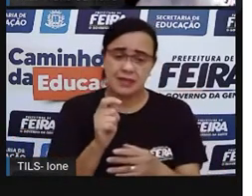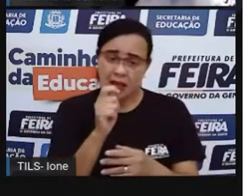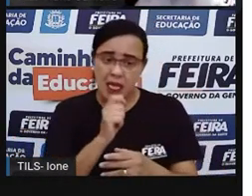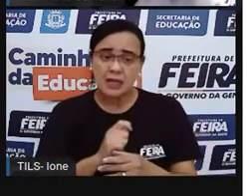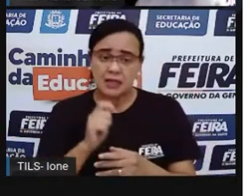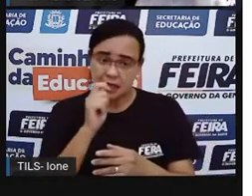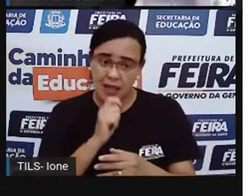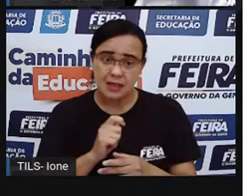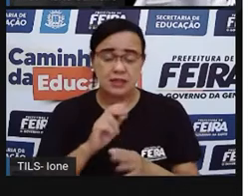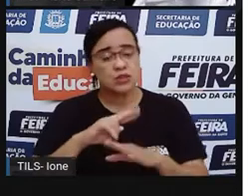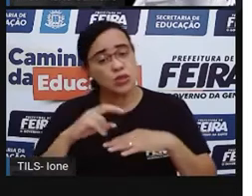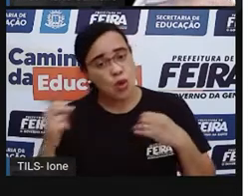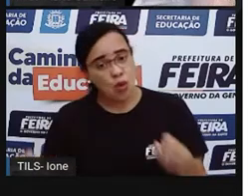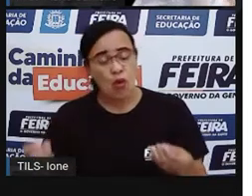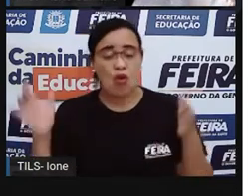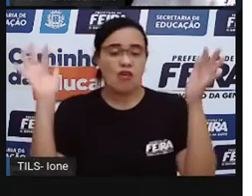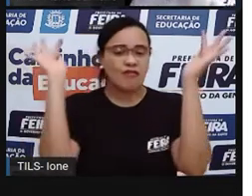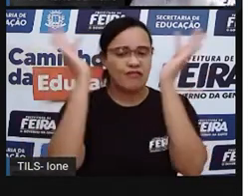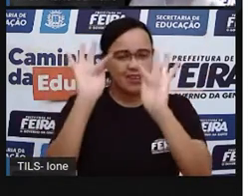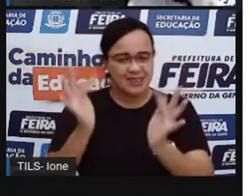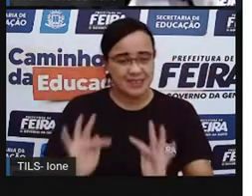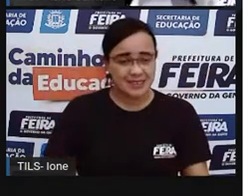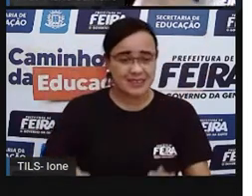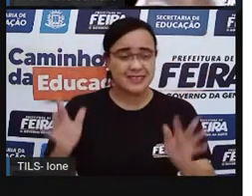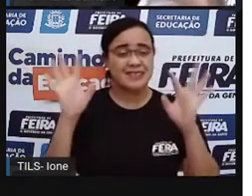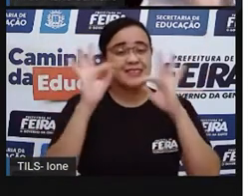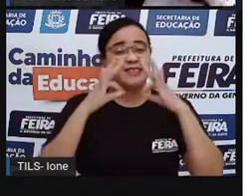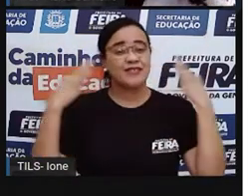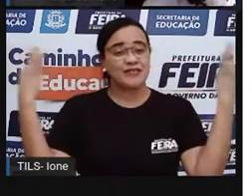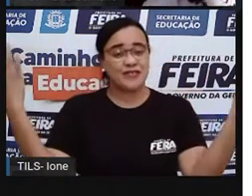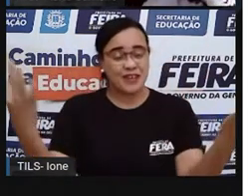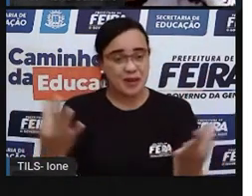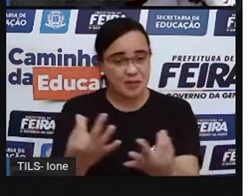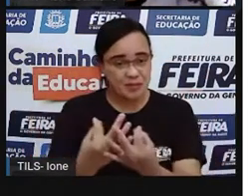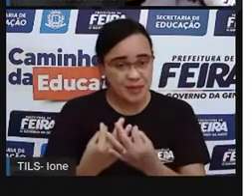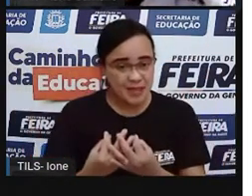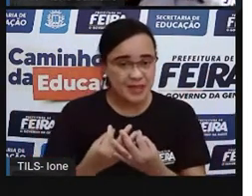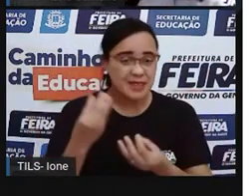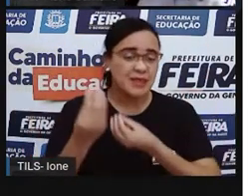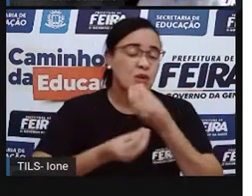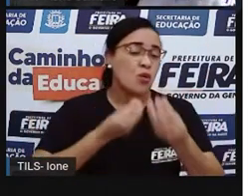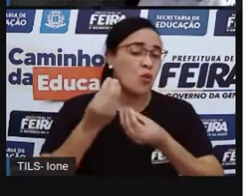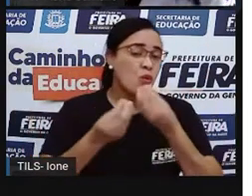feliz, né? Tem direito a ter uma família? E aí você pode desenhar, tá joia?